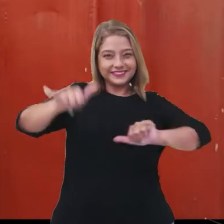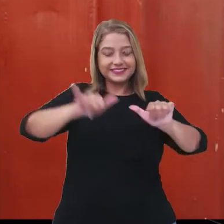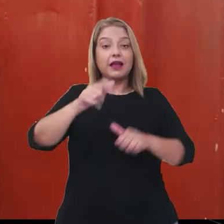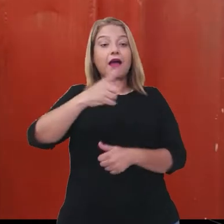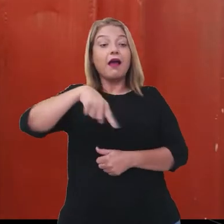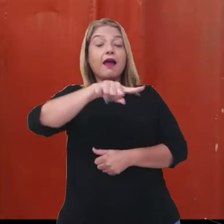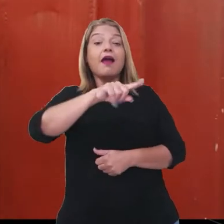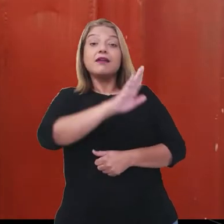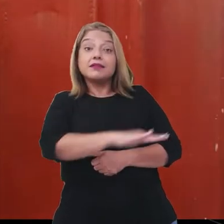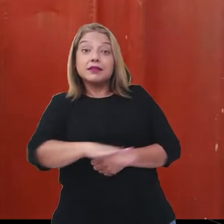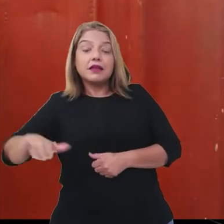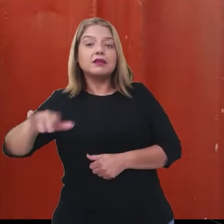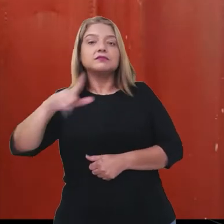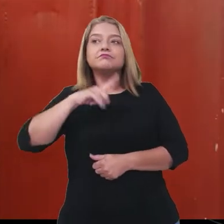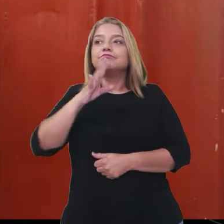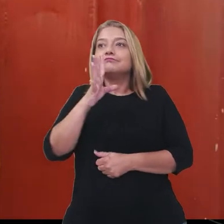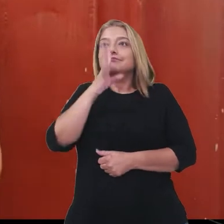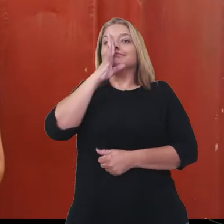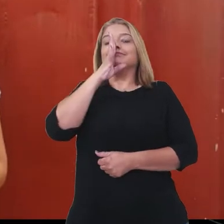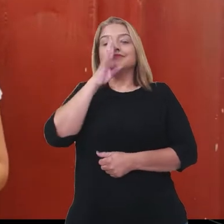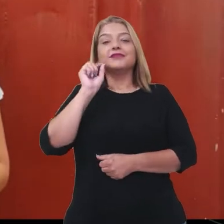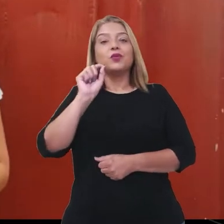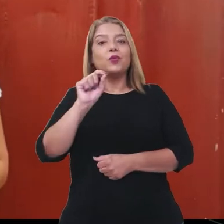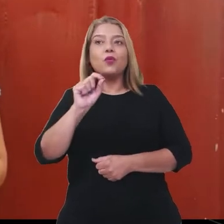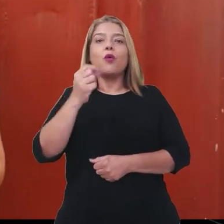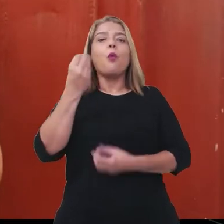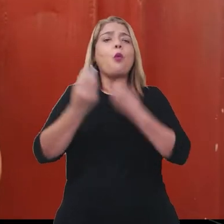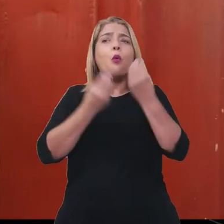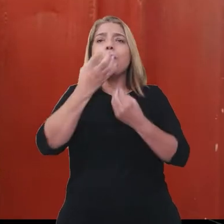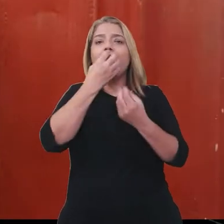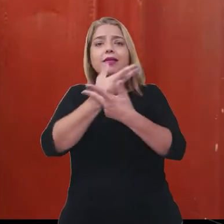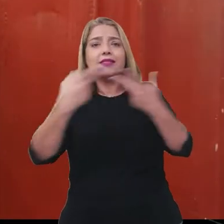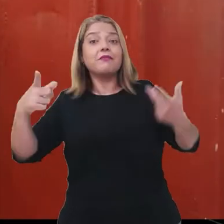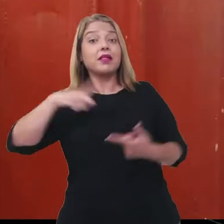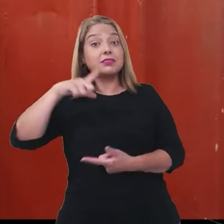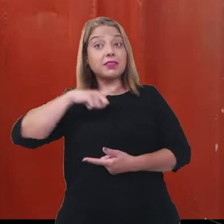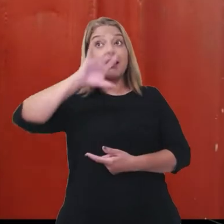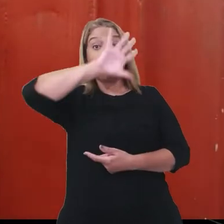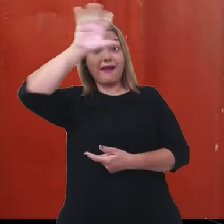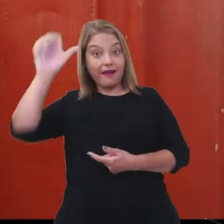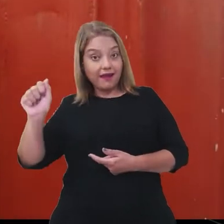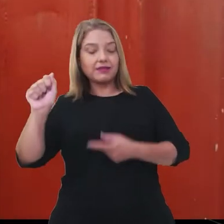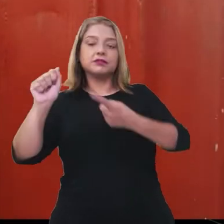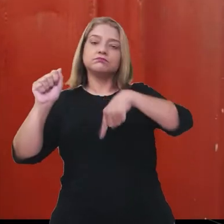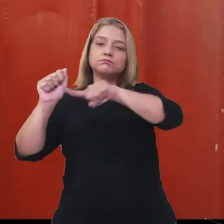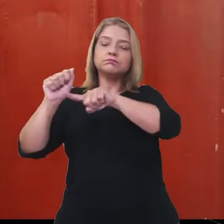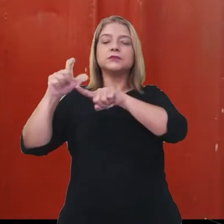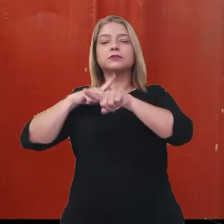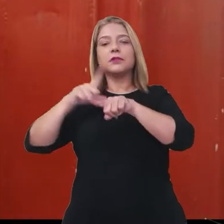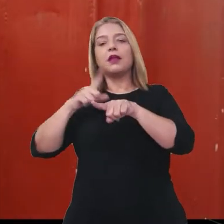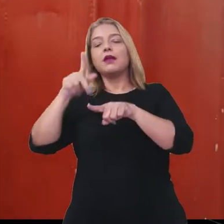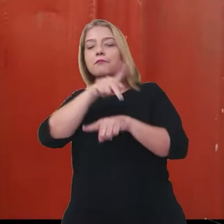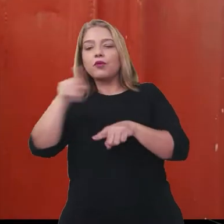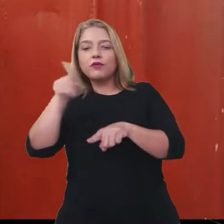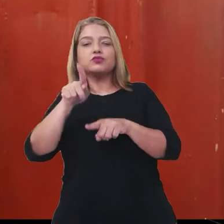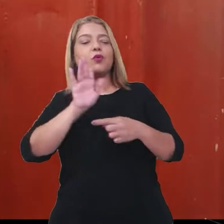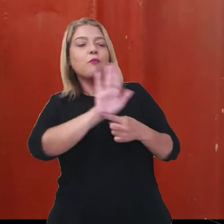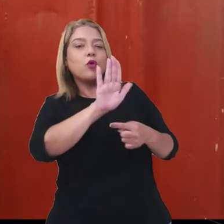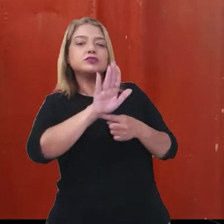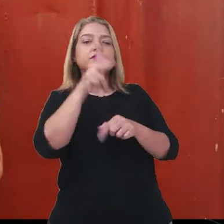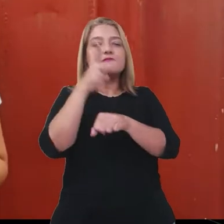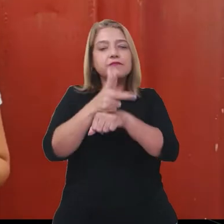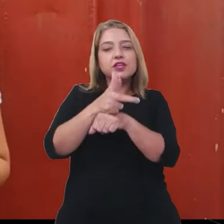encantadas com os animais presentes no continente africano. Por isso, as educadoras apresentaram vídeos com sons desses animais,